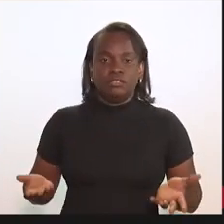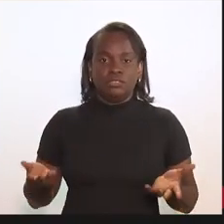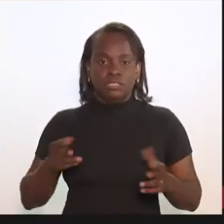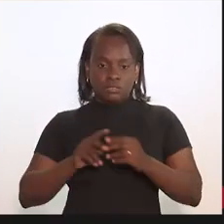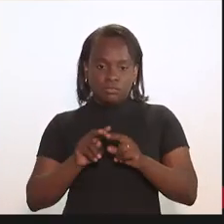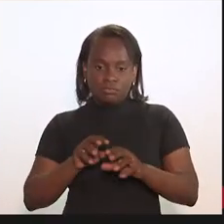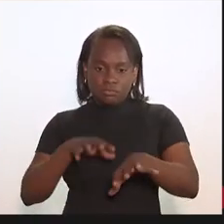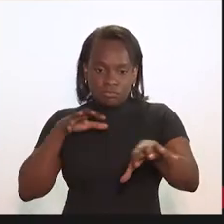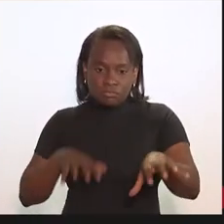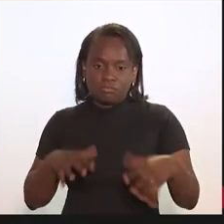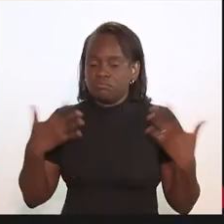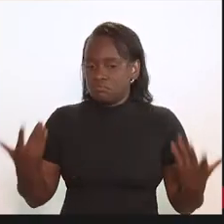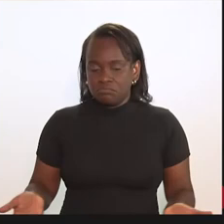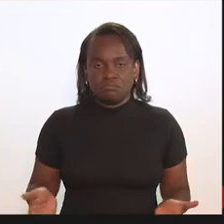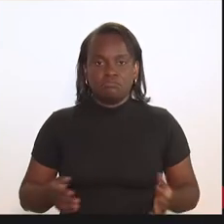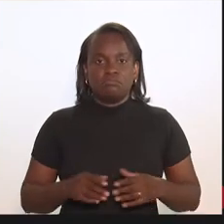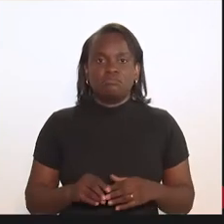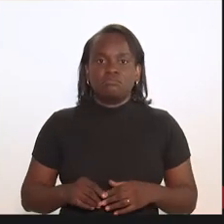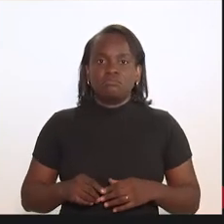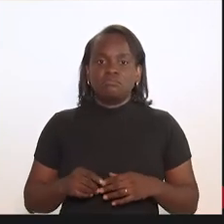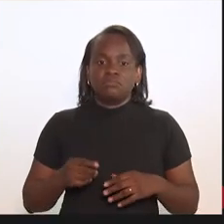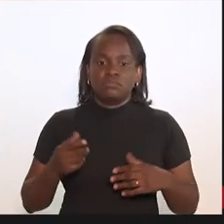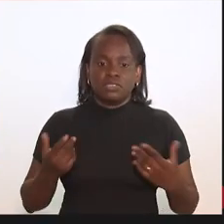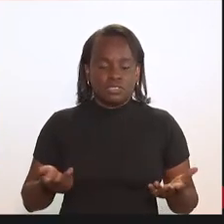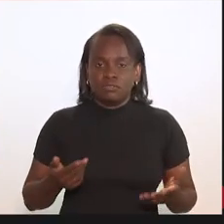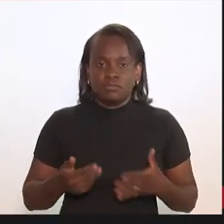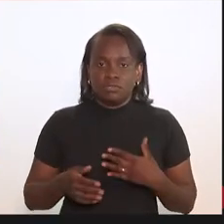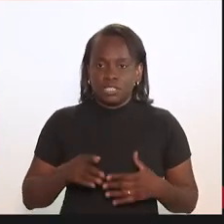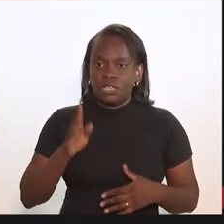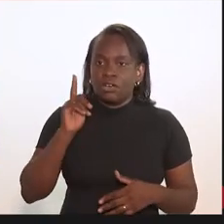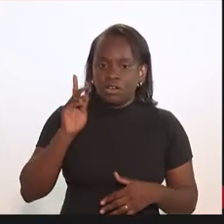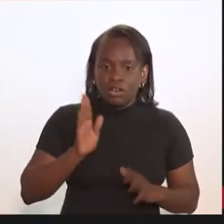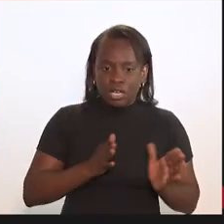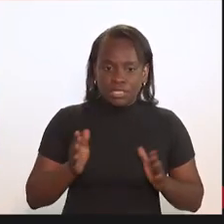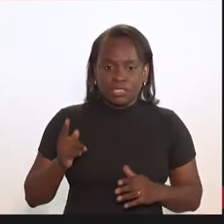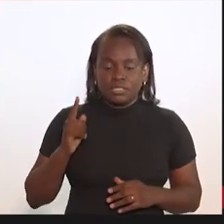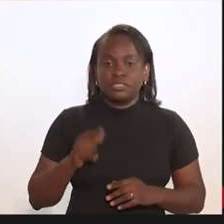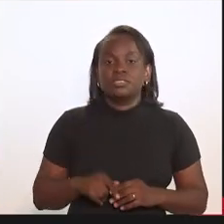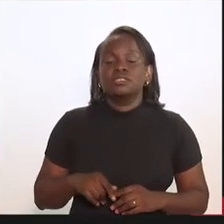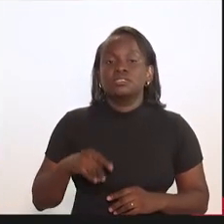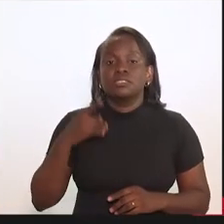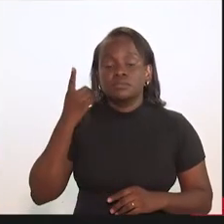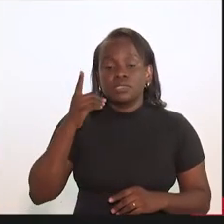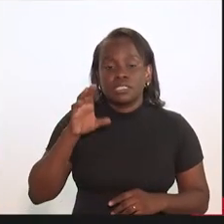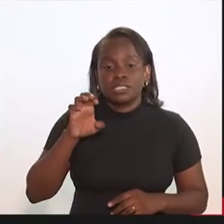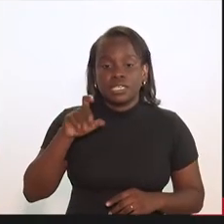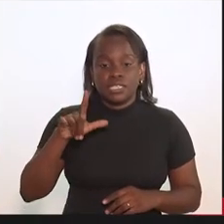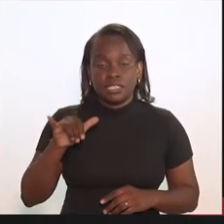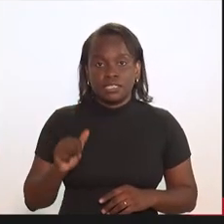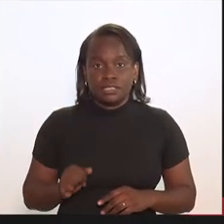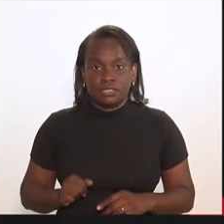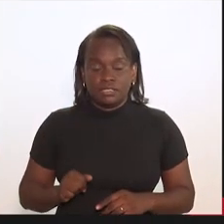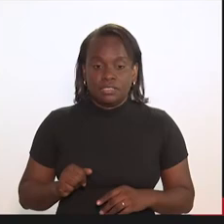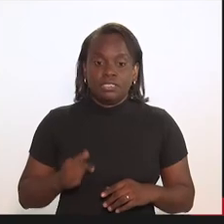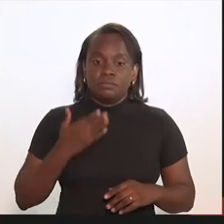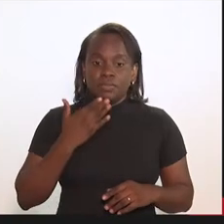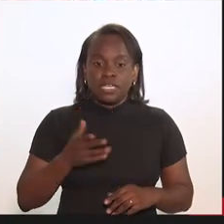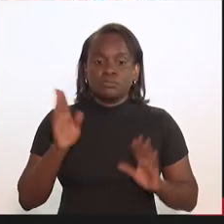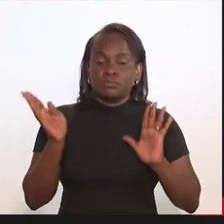presenciais, remotas, enfim. Mas uma questão de uma coisa? Pois não. Doutora deputada Célia,